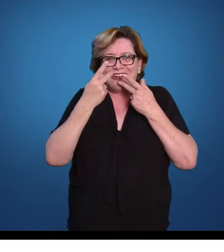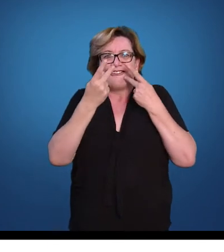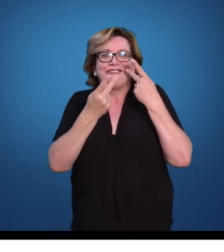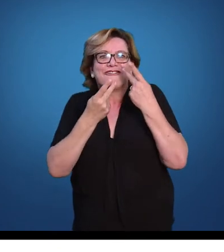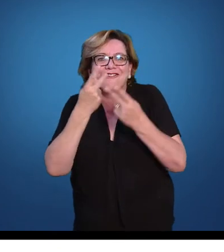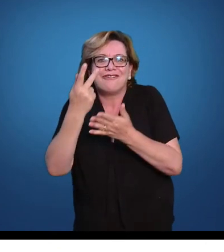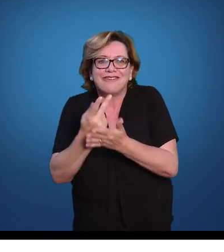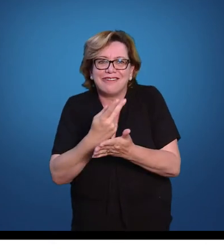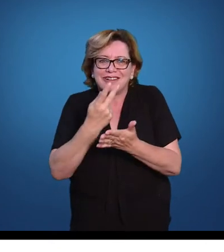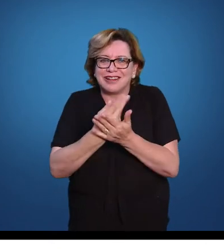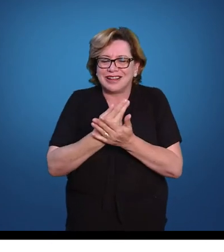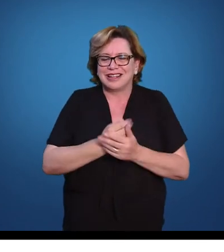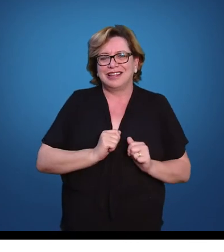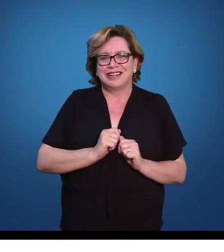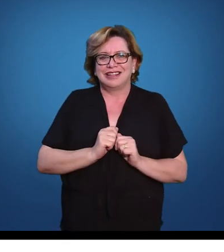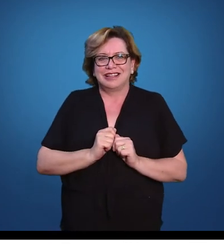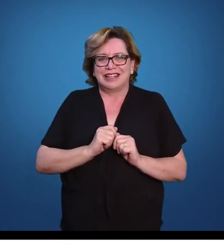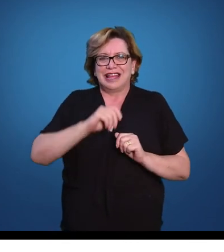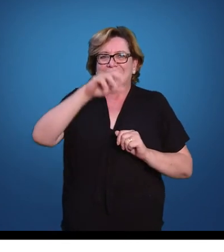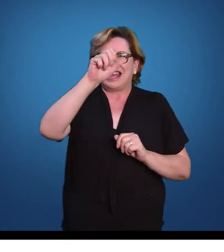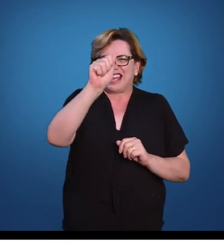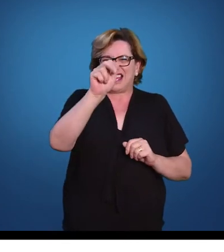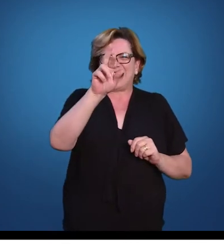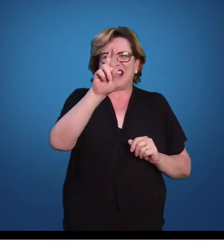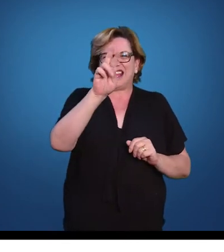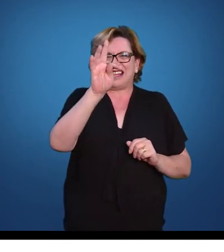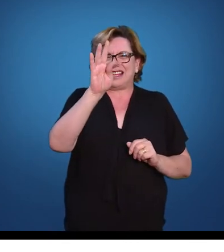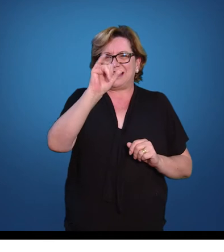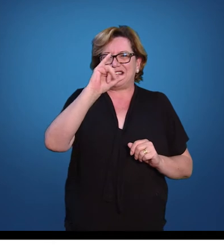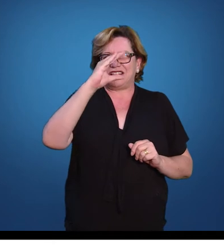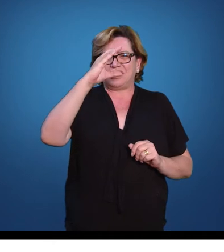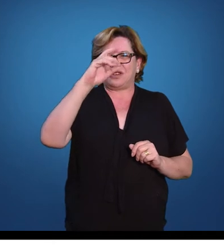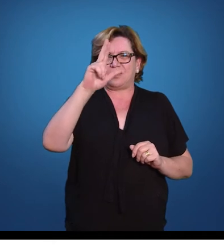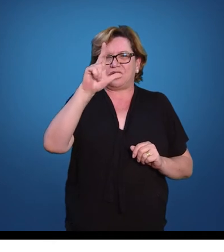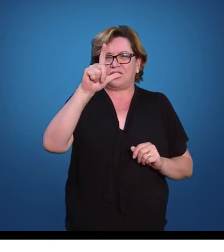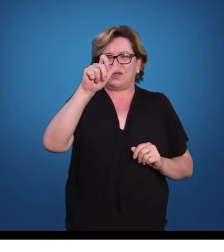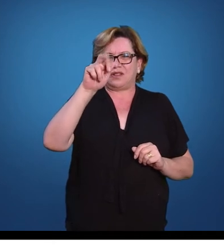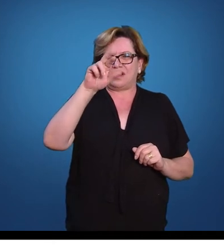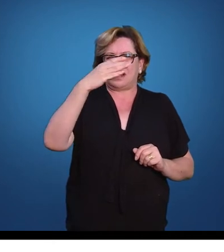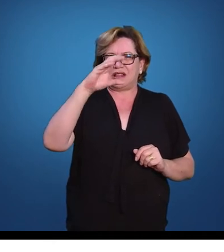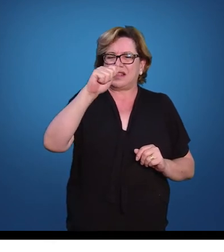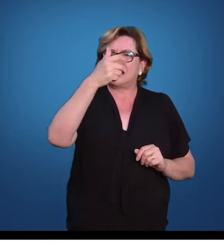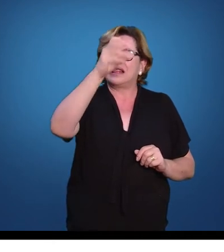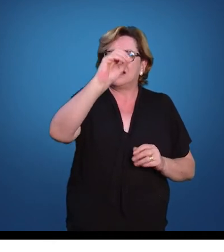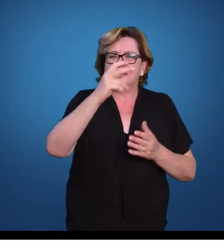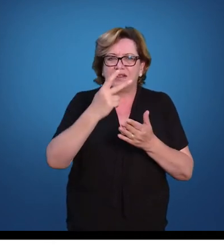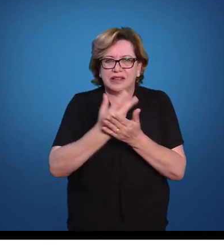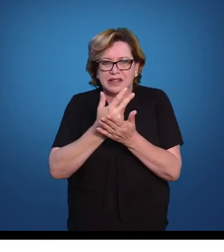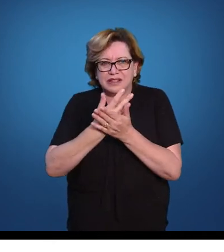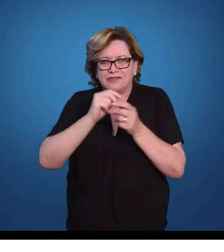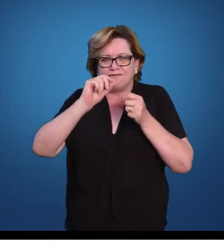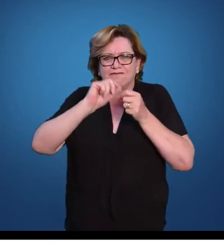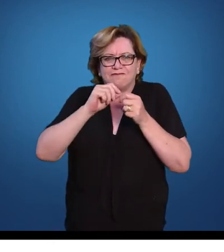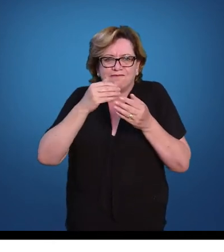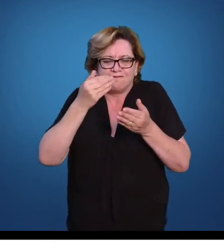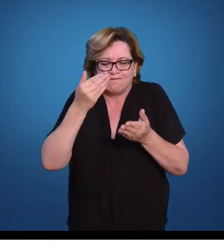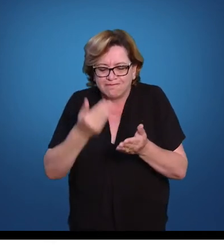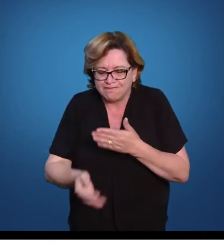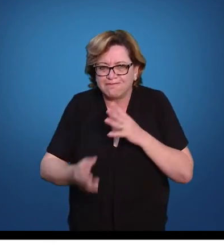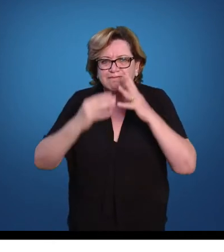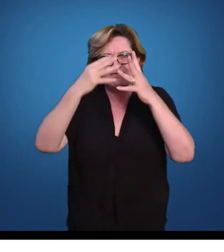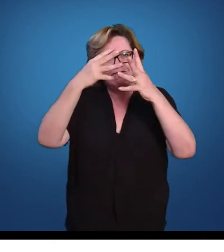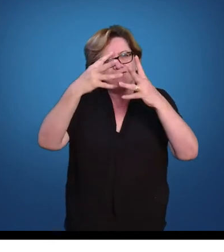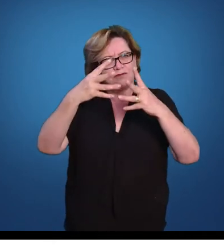articulação errônea, faria perder toda